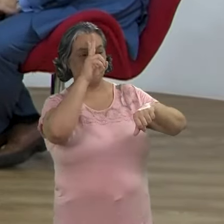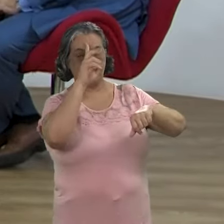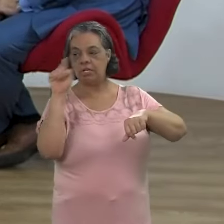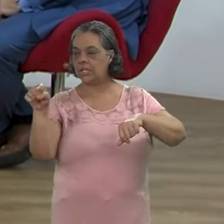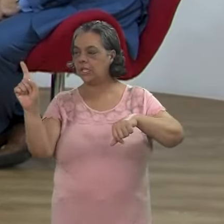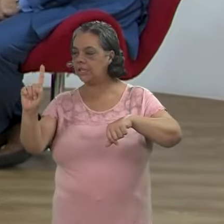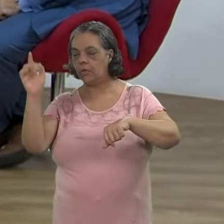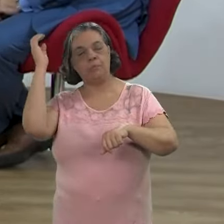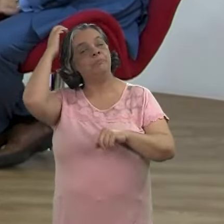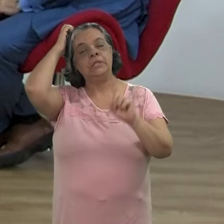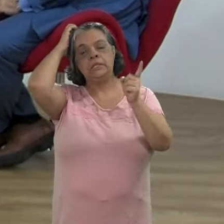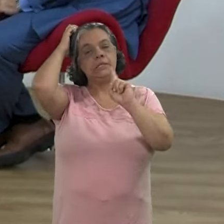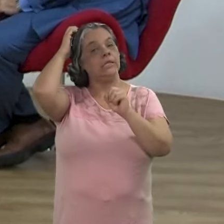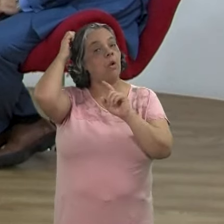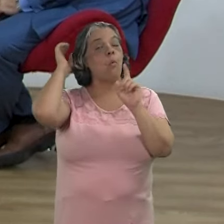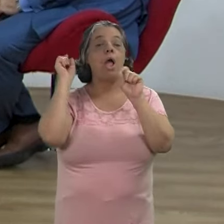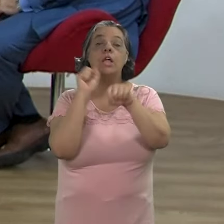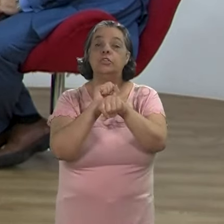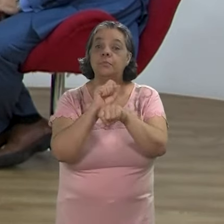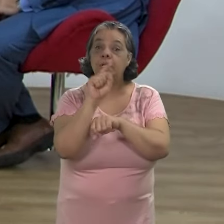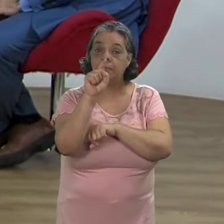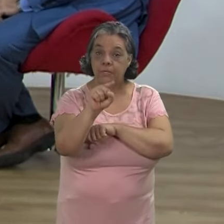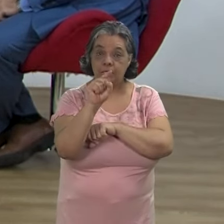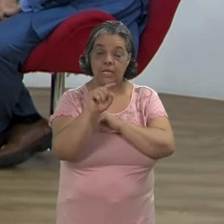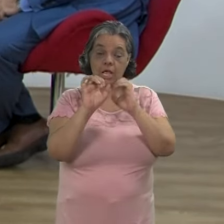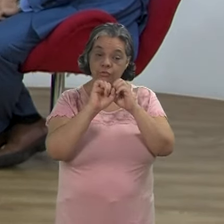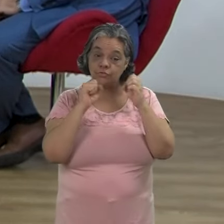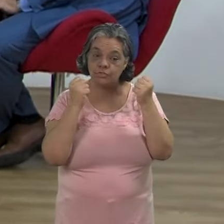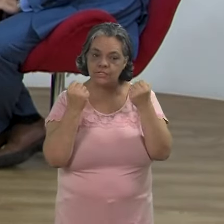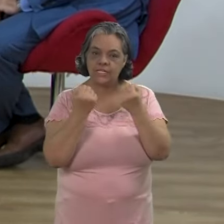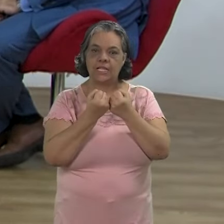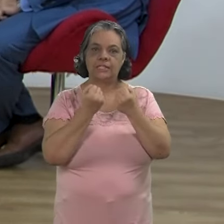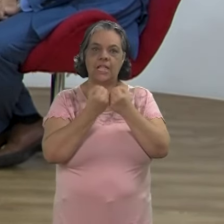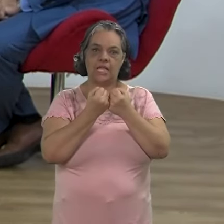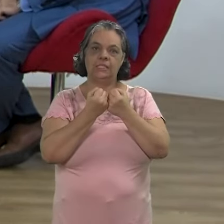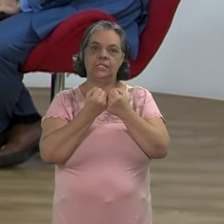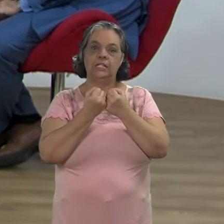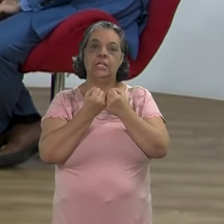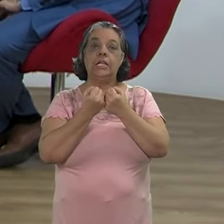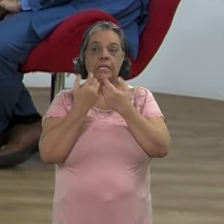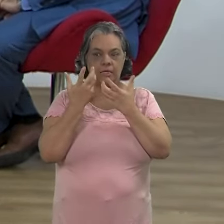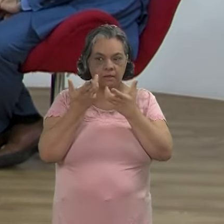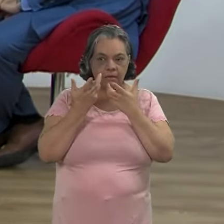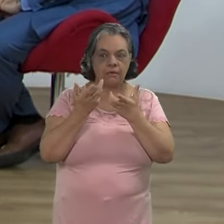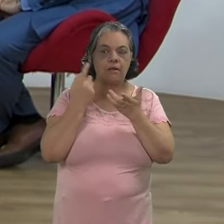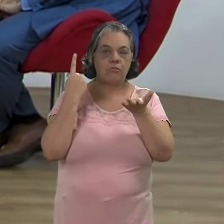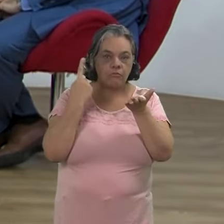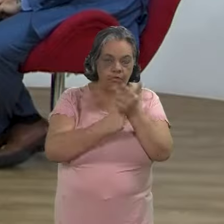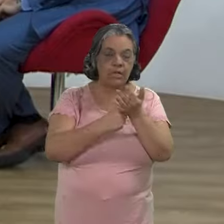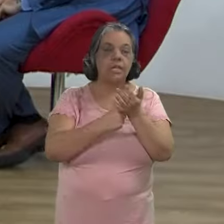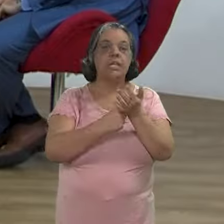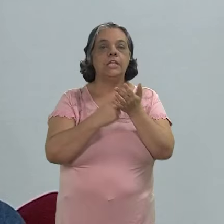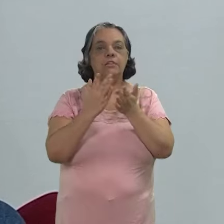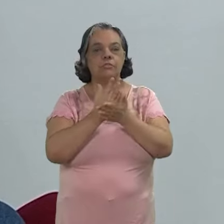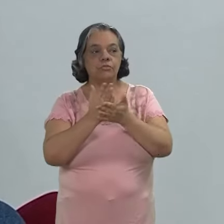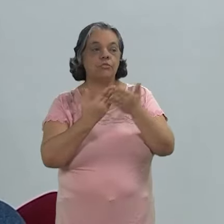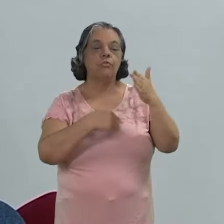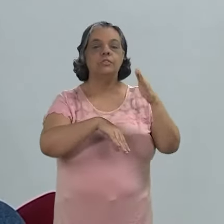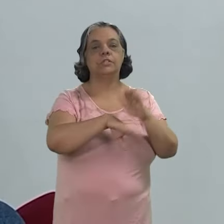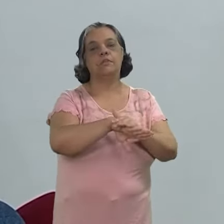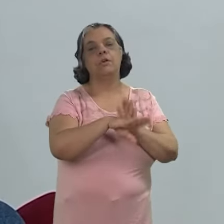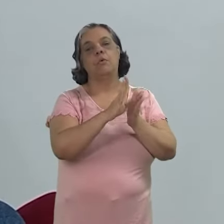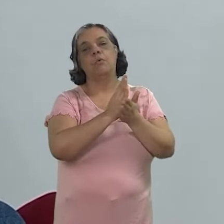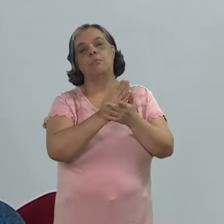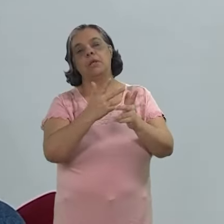outra coisa não para isso a gente espera que a sociedade chancele e a gente conserve existem alguns critérios